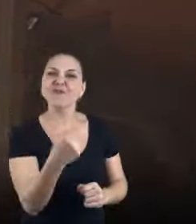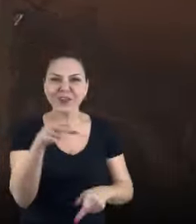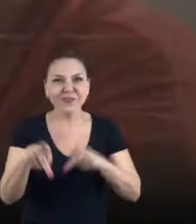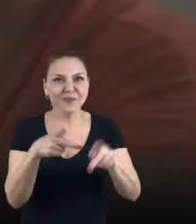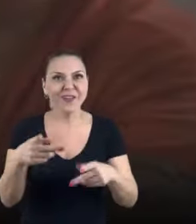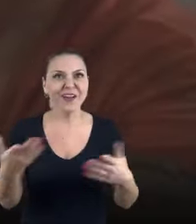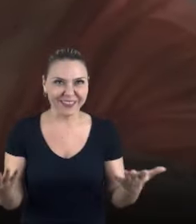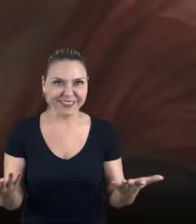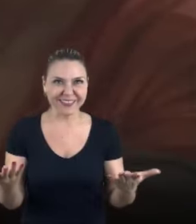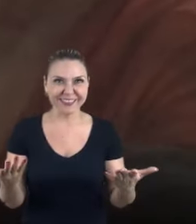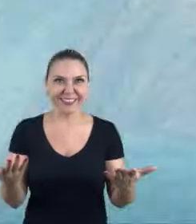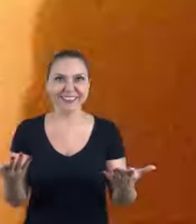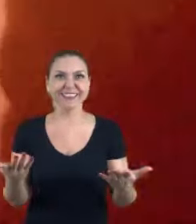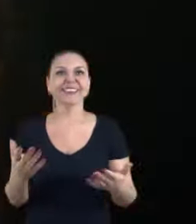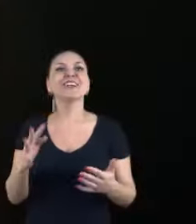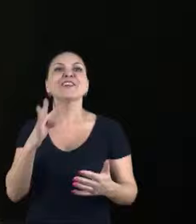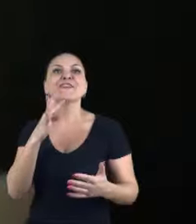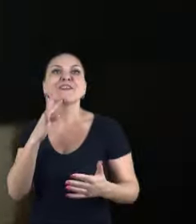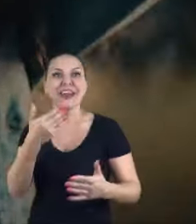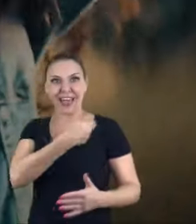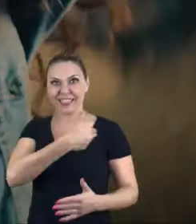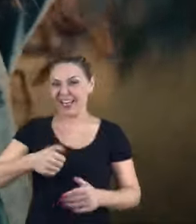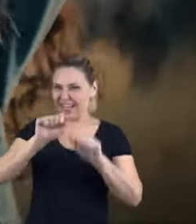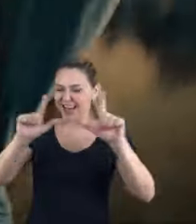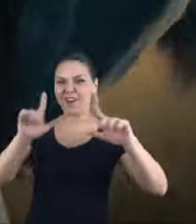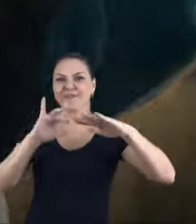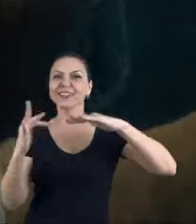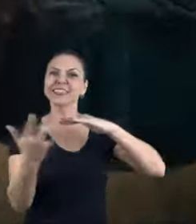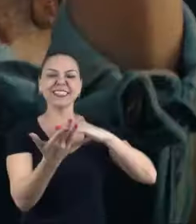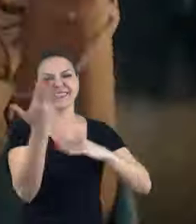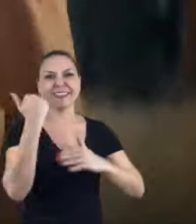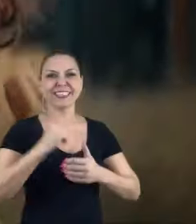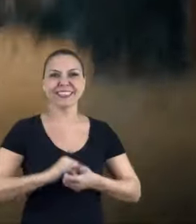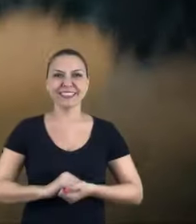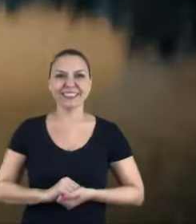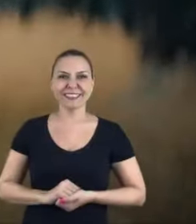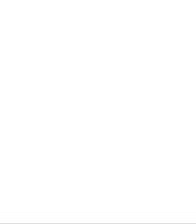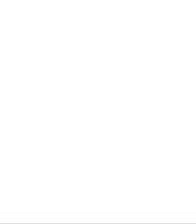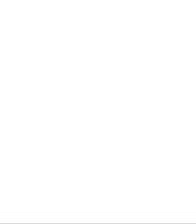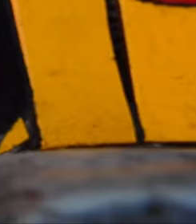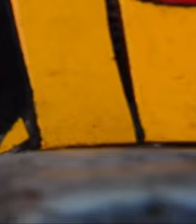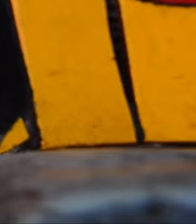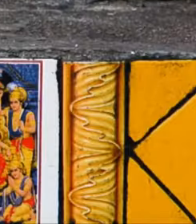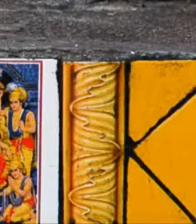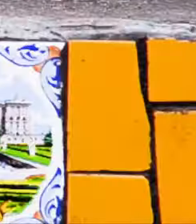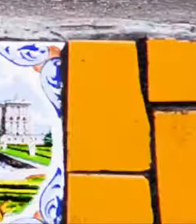segura para a nossa gente. Conheça o canal GOV nas nossas redes.